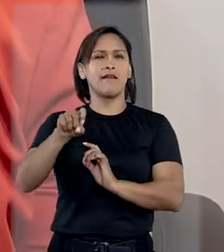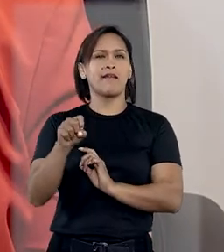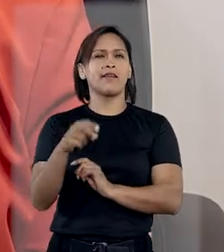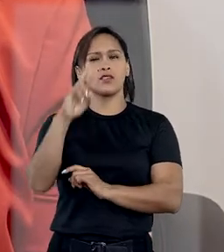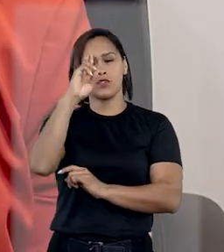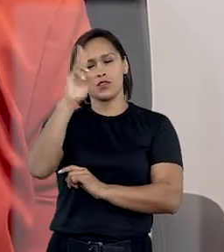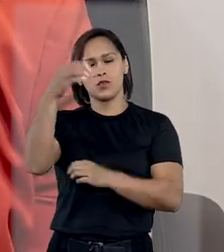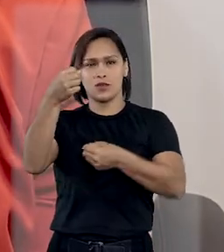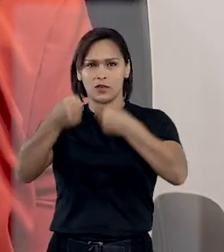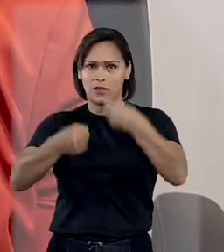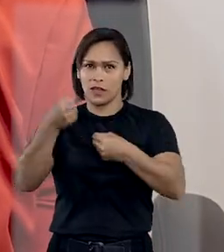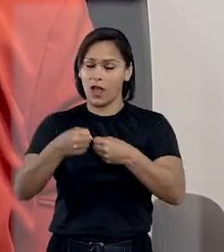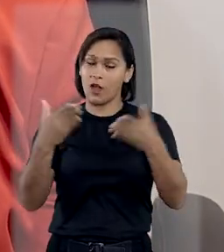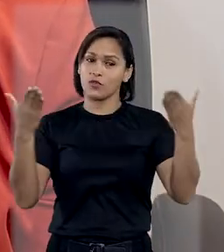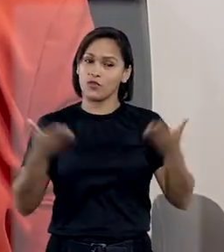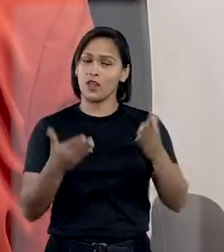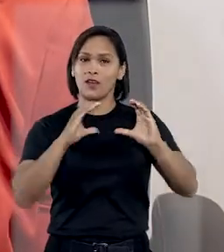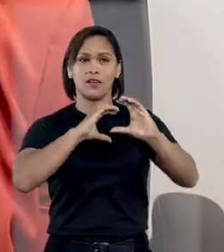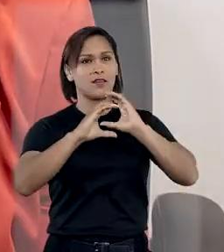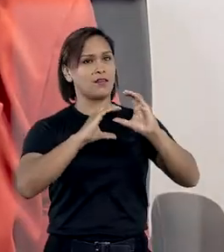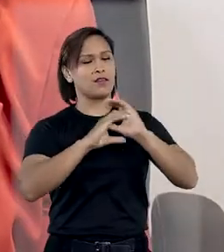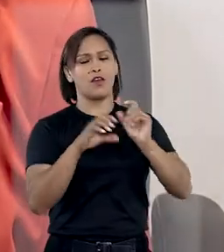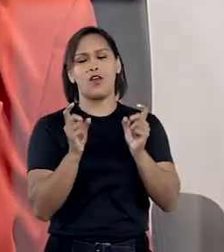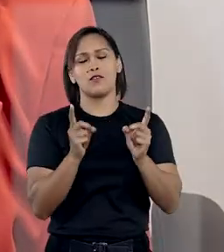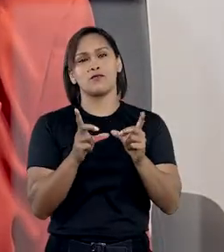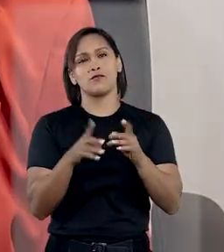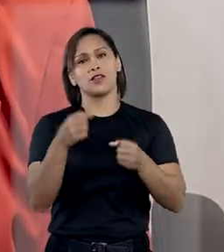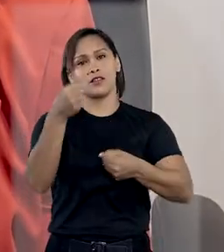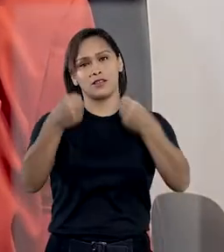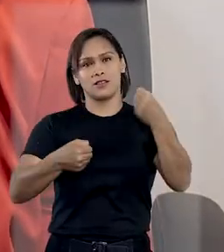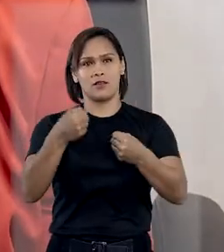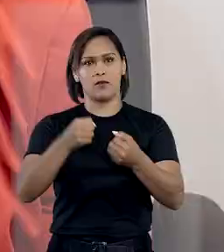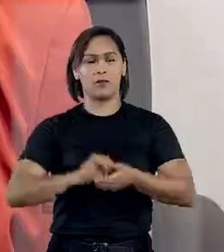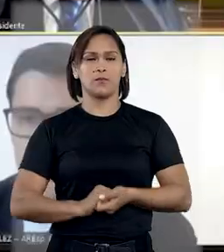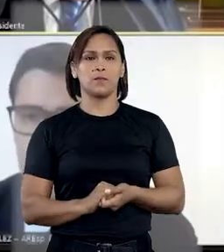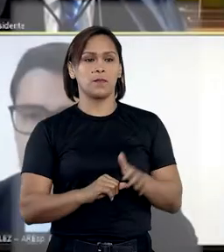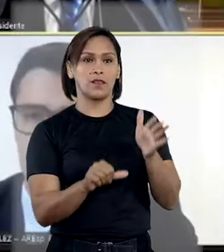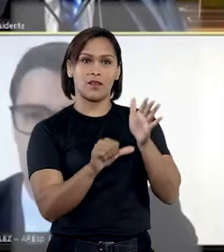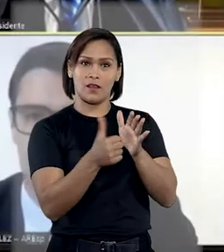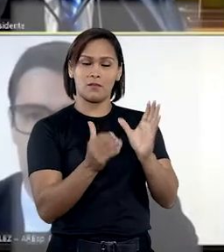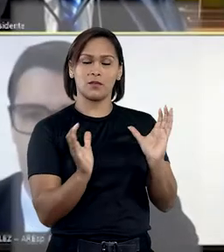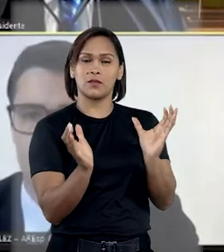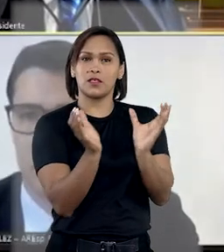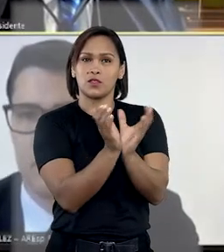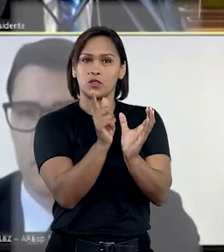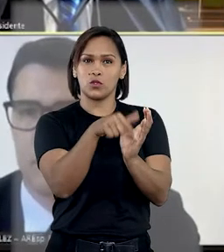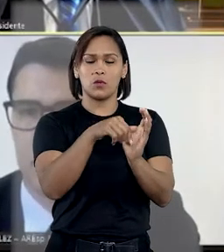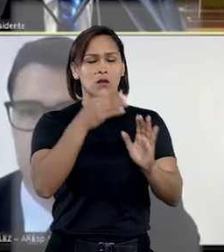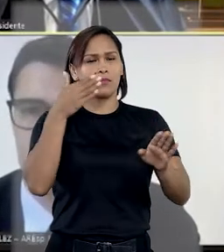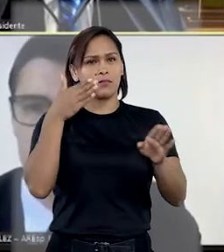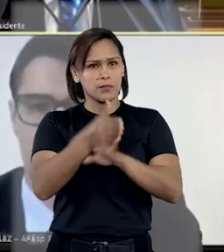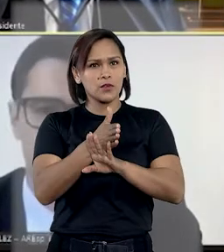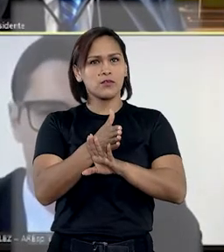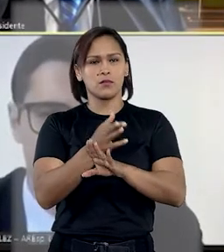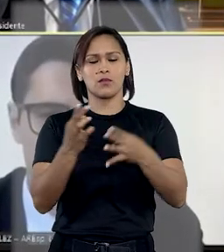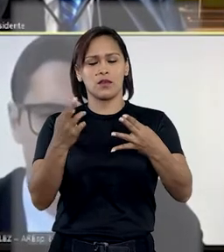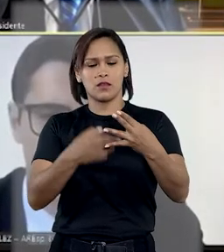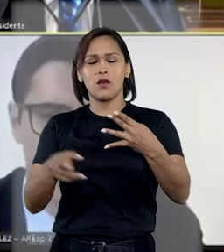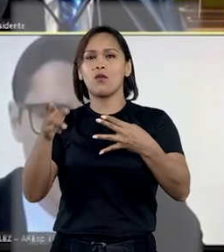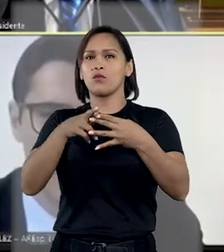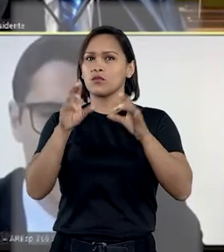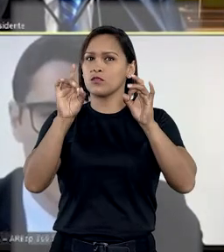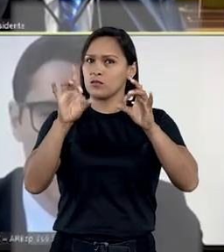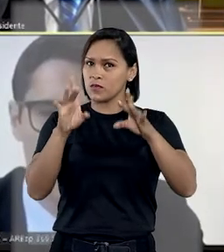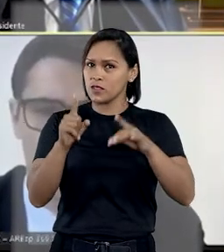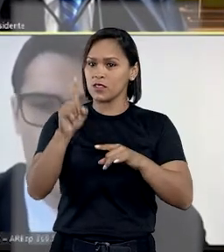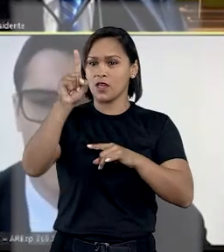da antiga dona, já que ela não comunicou a venda do veículo. A primeira turma, por unanimidade, deu provimento ao